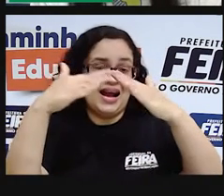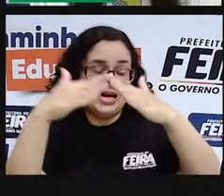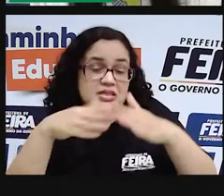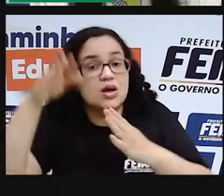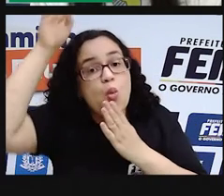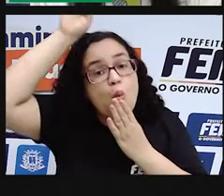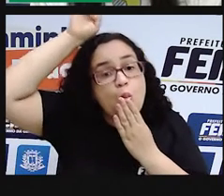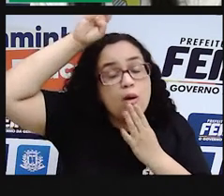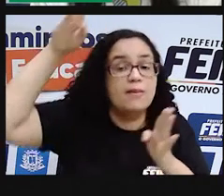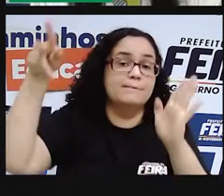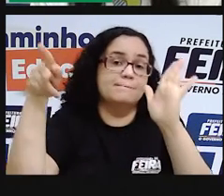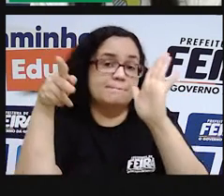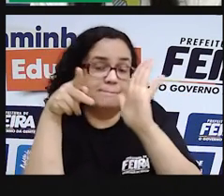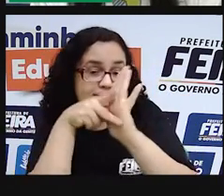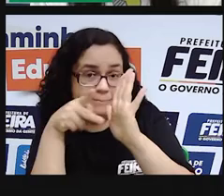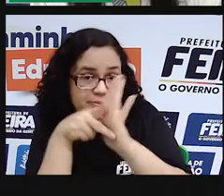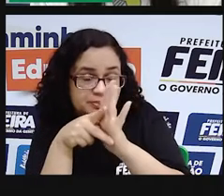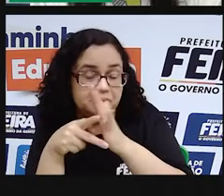coqueiro e carnaúba.